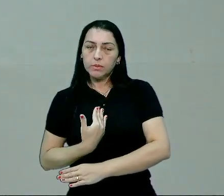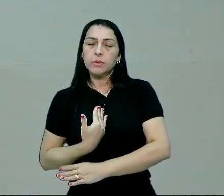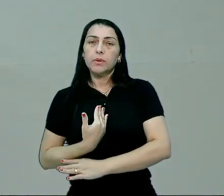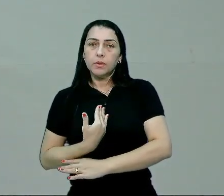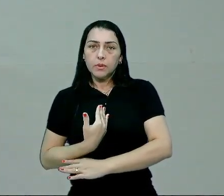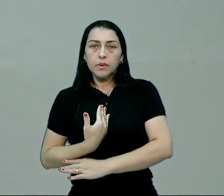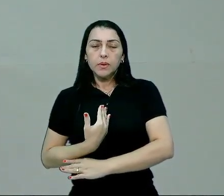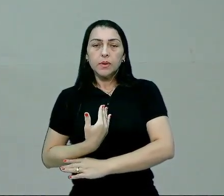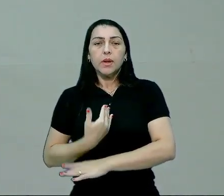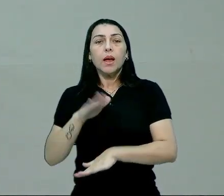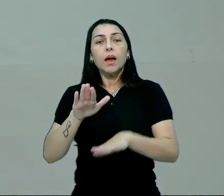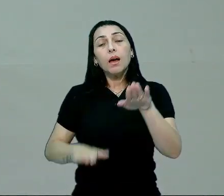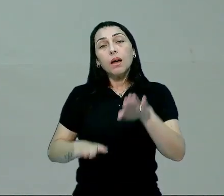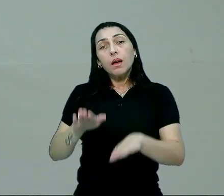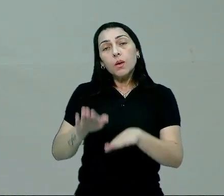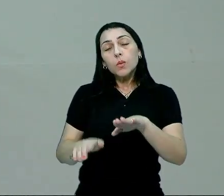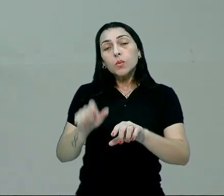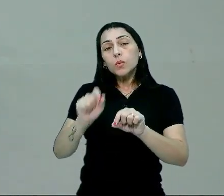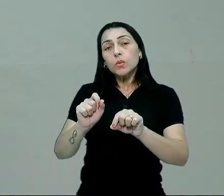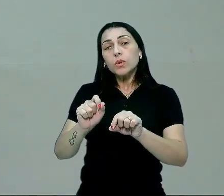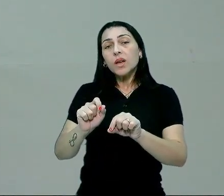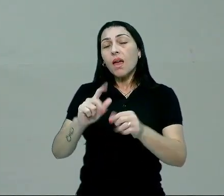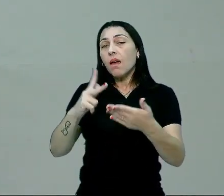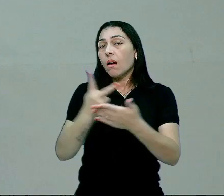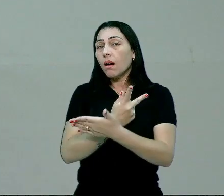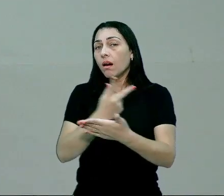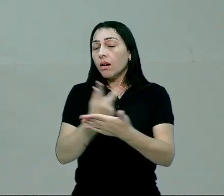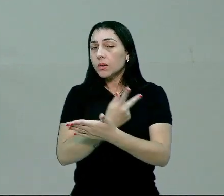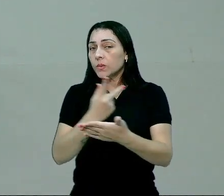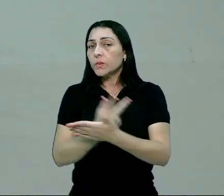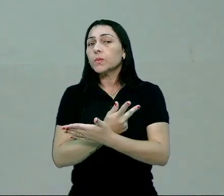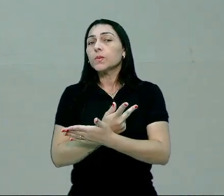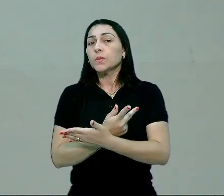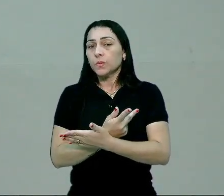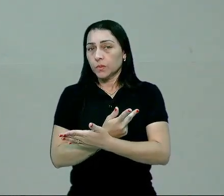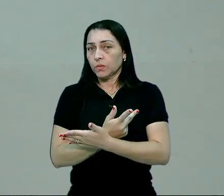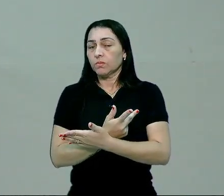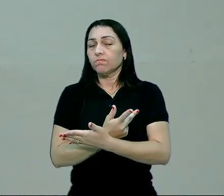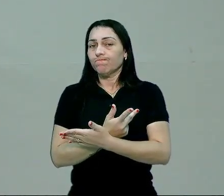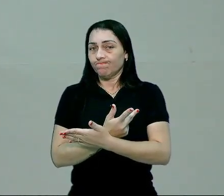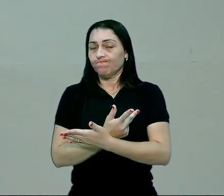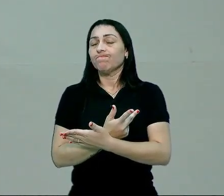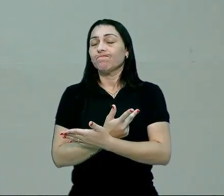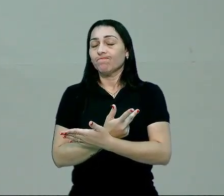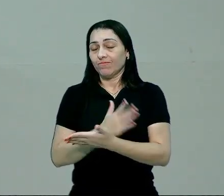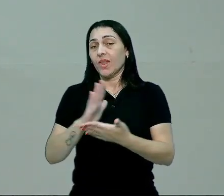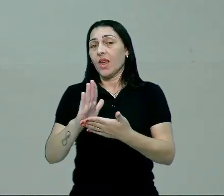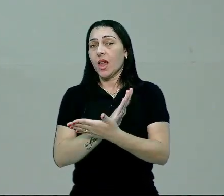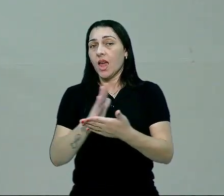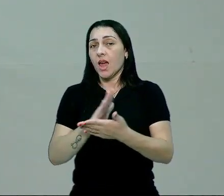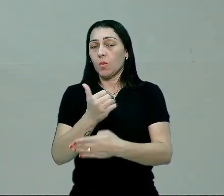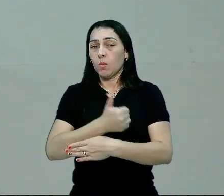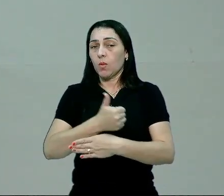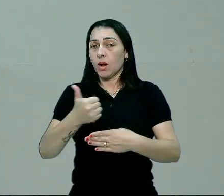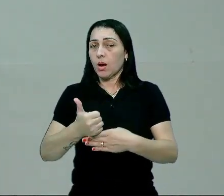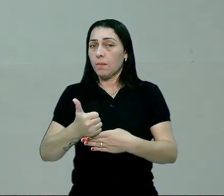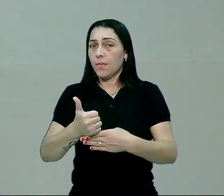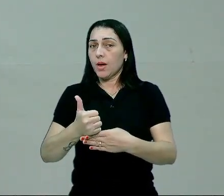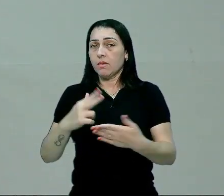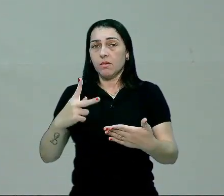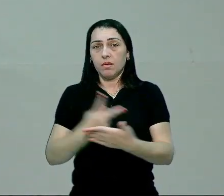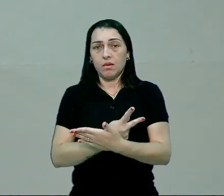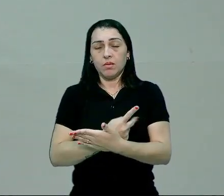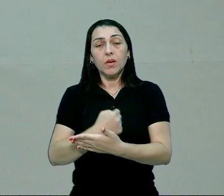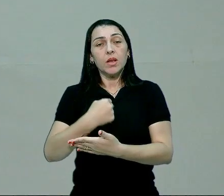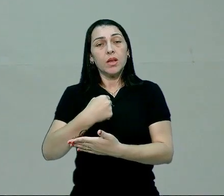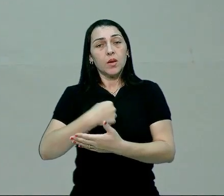pessoa é algo completamente irregular, é algo ilícito, é algo moralmente não correto.